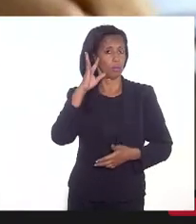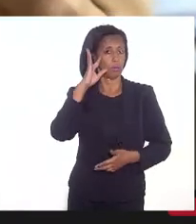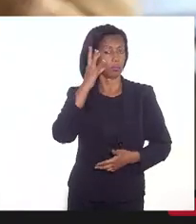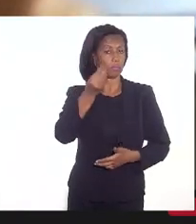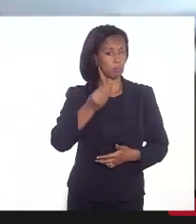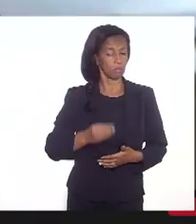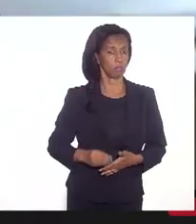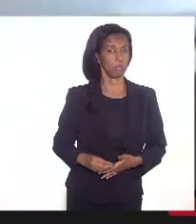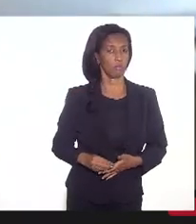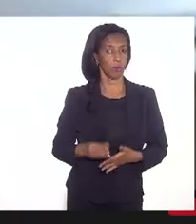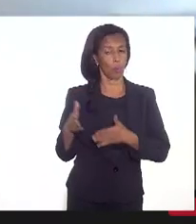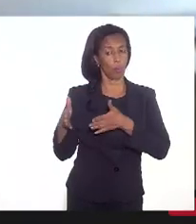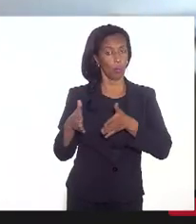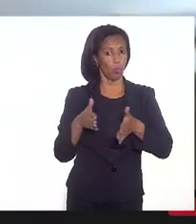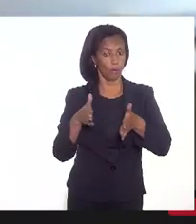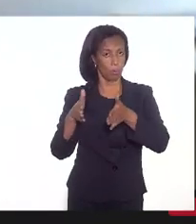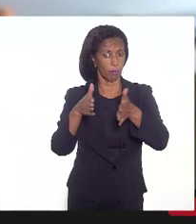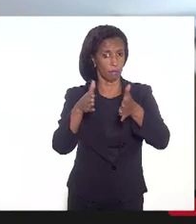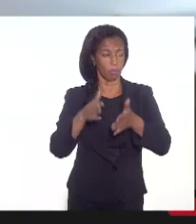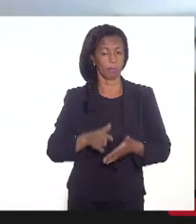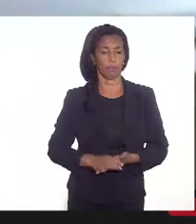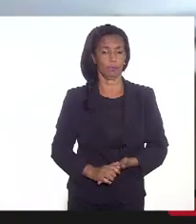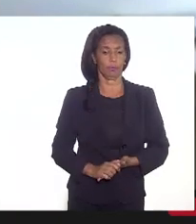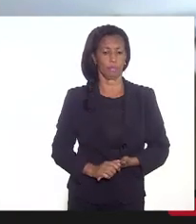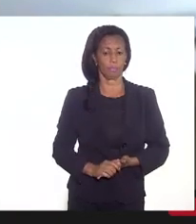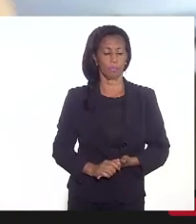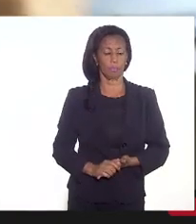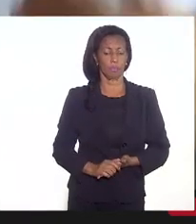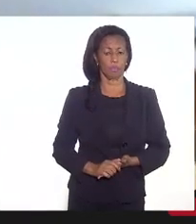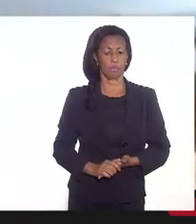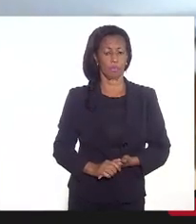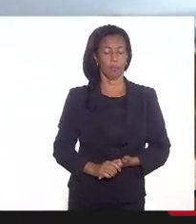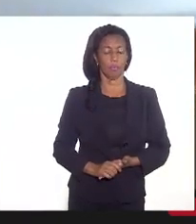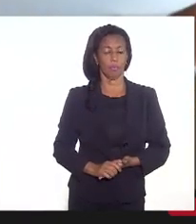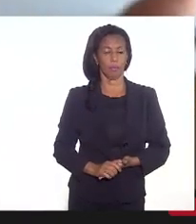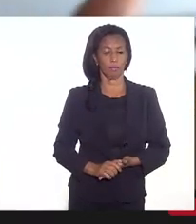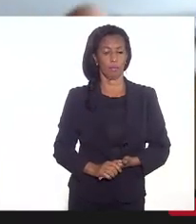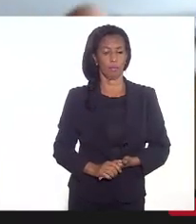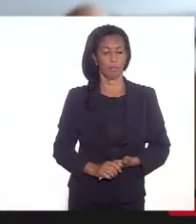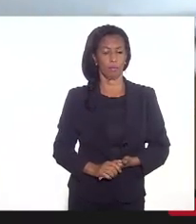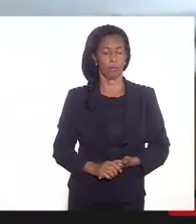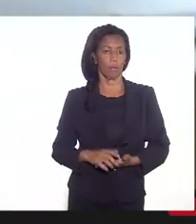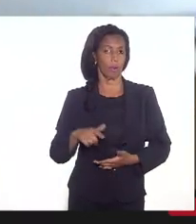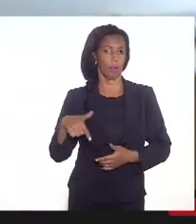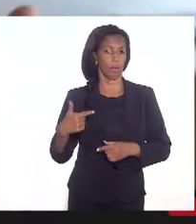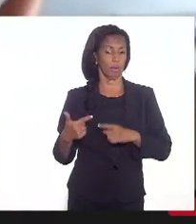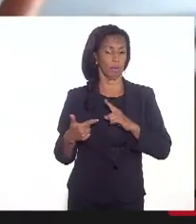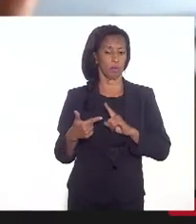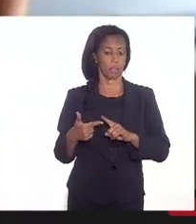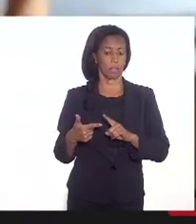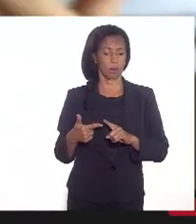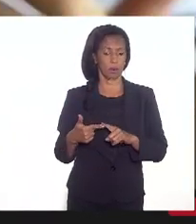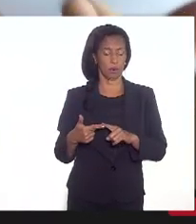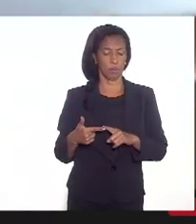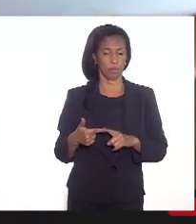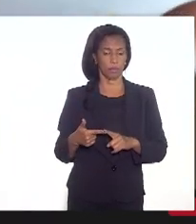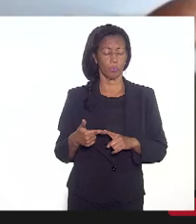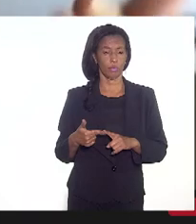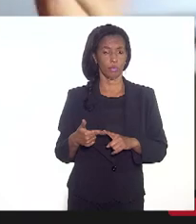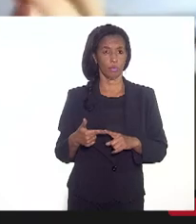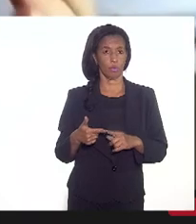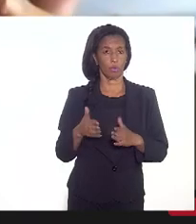o caminho. Isso passa a ser urgentíssimo. E, segundo, nós vamos ter esse segundo